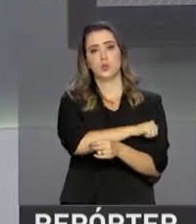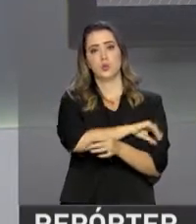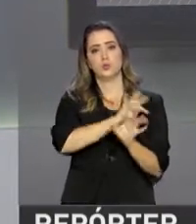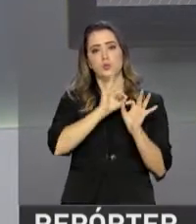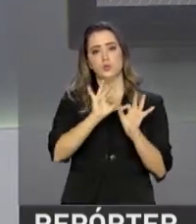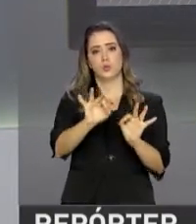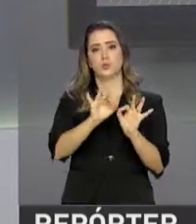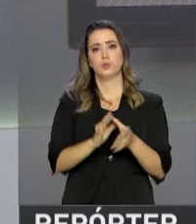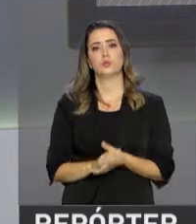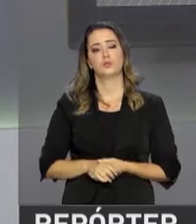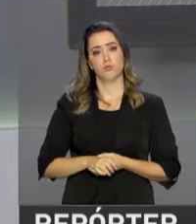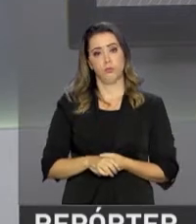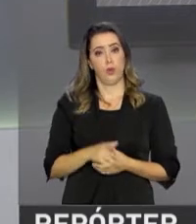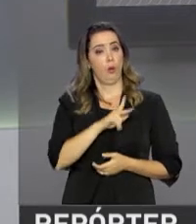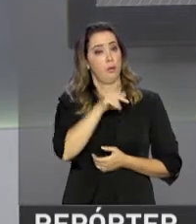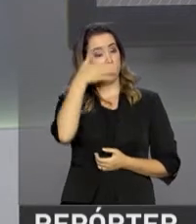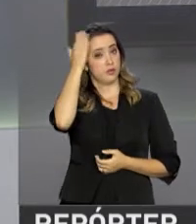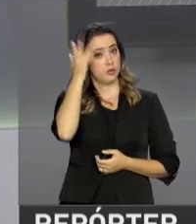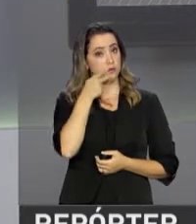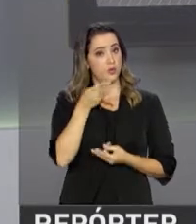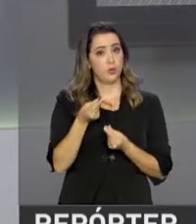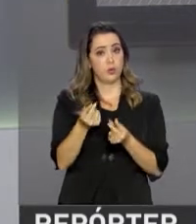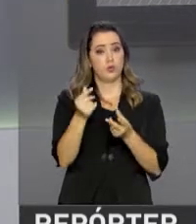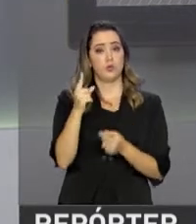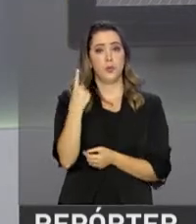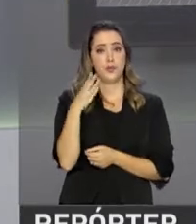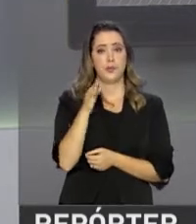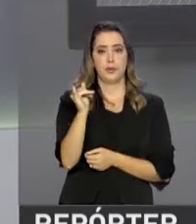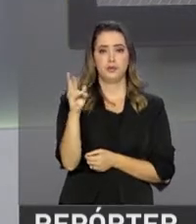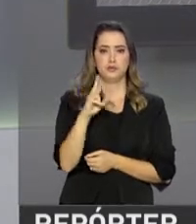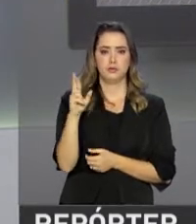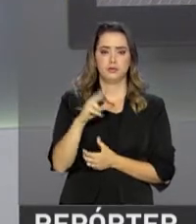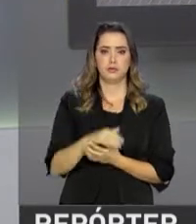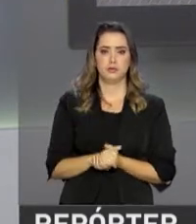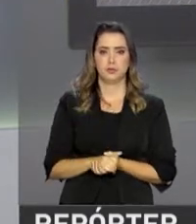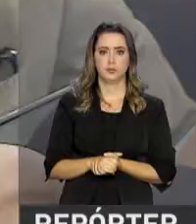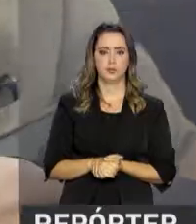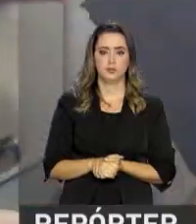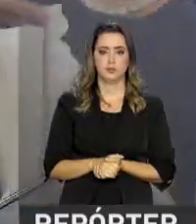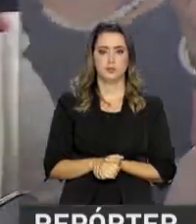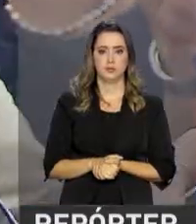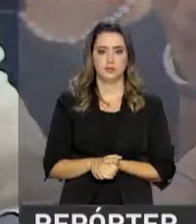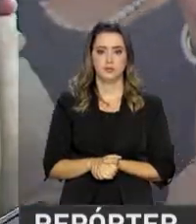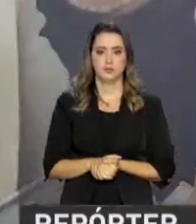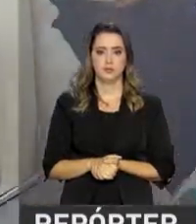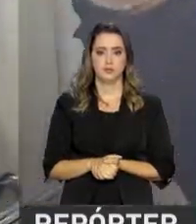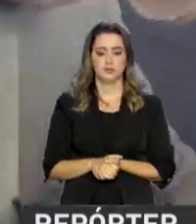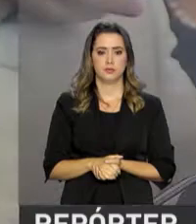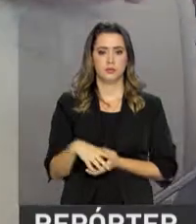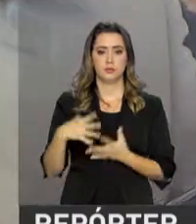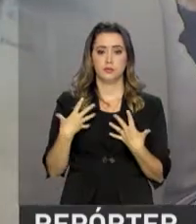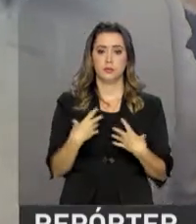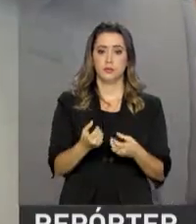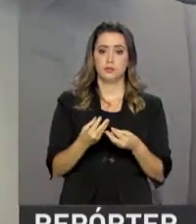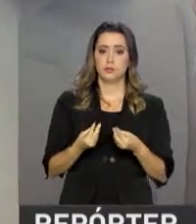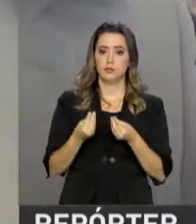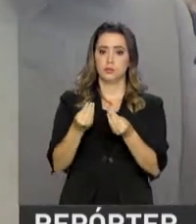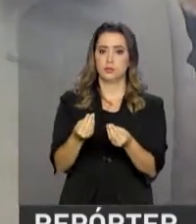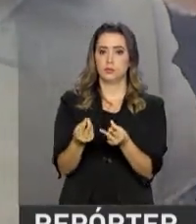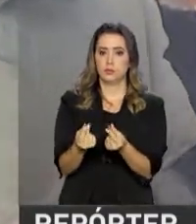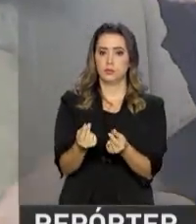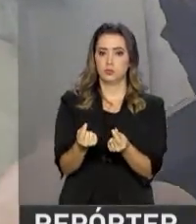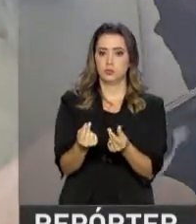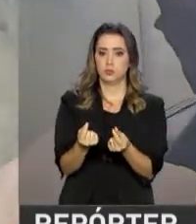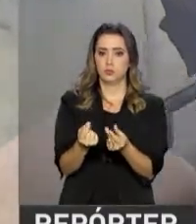garantidos. De acordo com o presidente, o repasse será de um bilhão de reais. Nós vamos garantir recursos